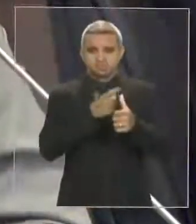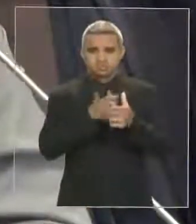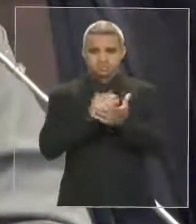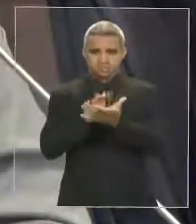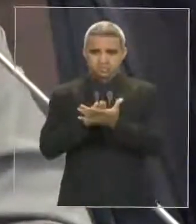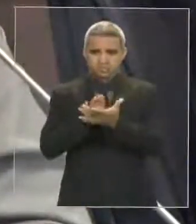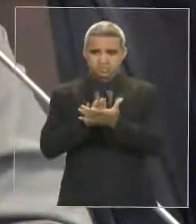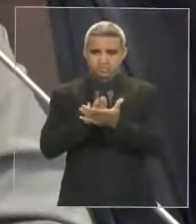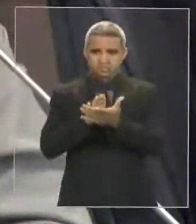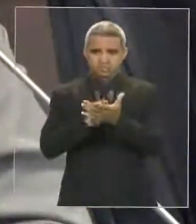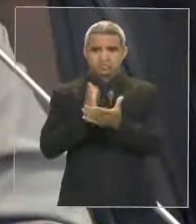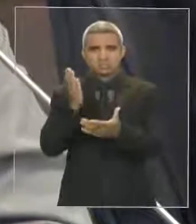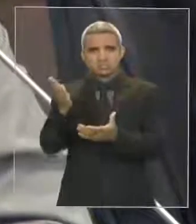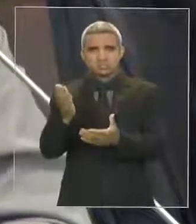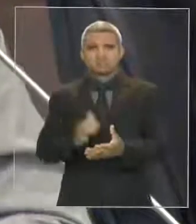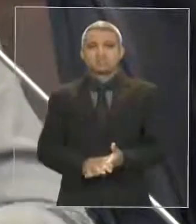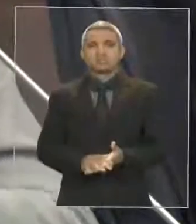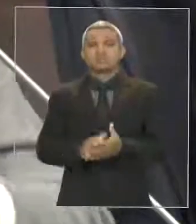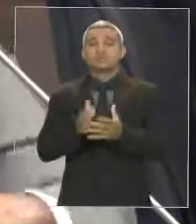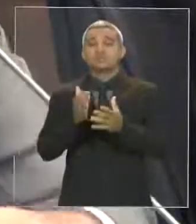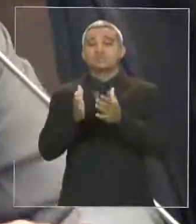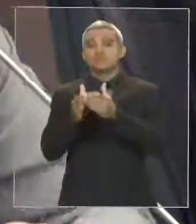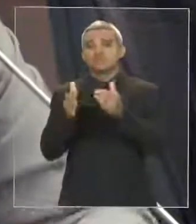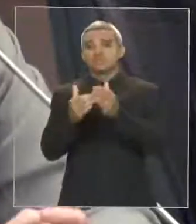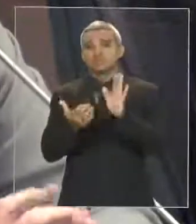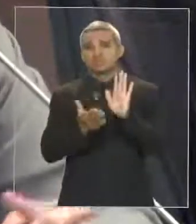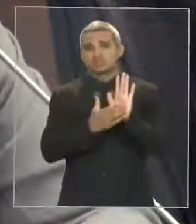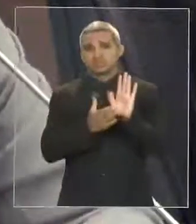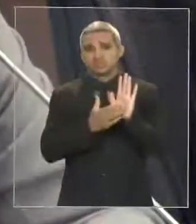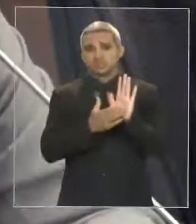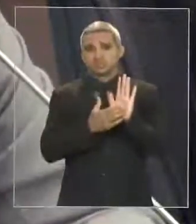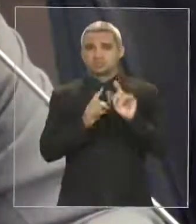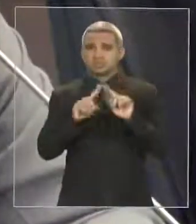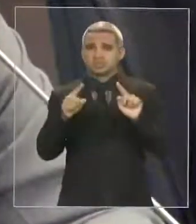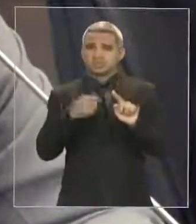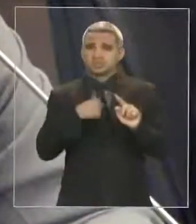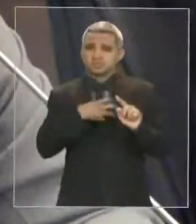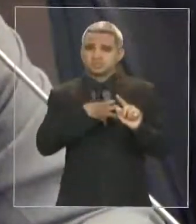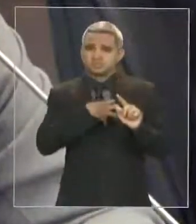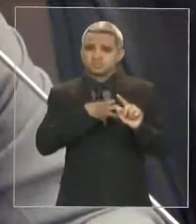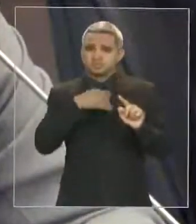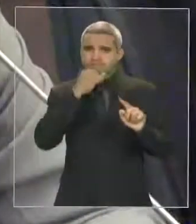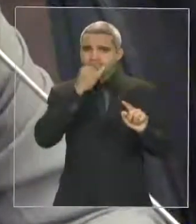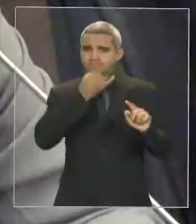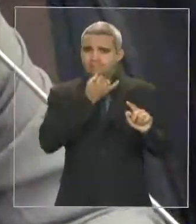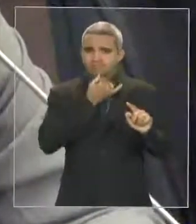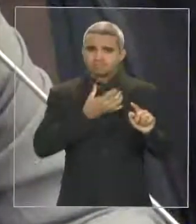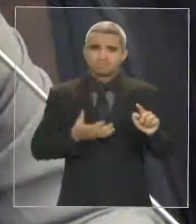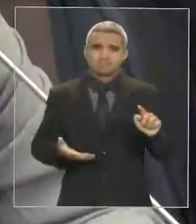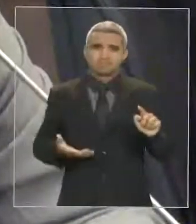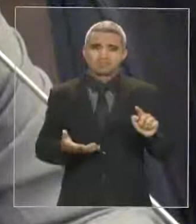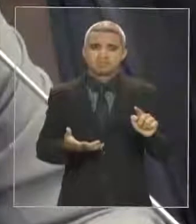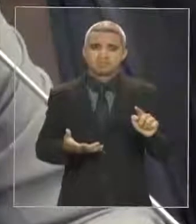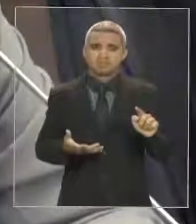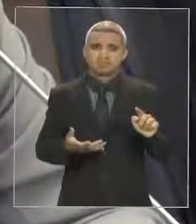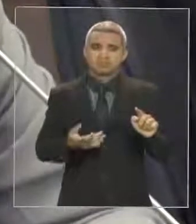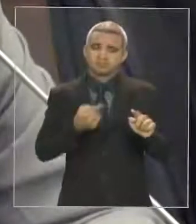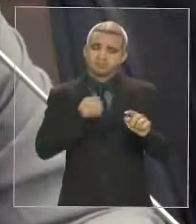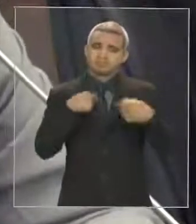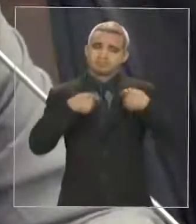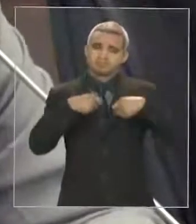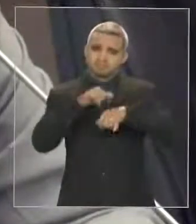esse requerimento que você fez, deputado Hélito. Mas eu, infelizmente, tenho que dizer que esta casa,